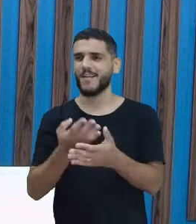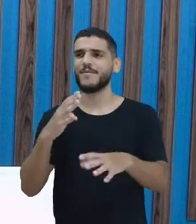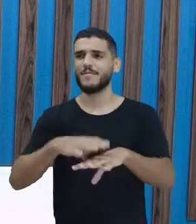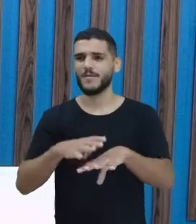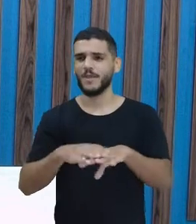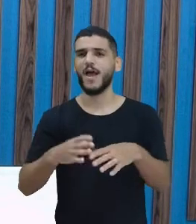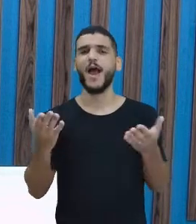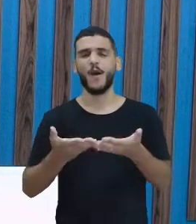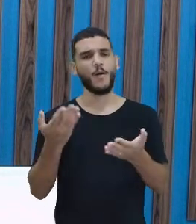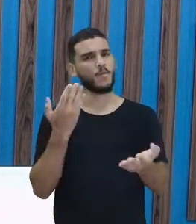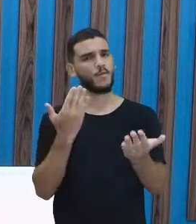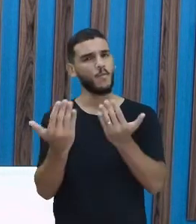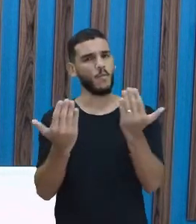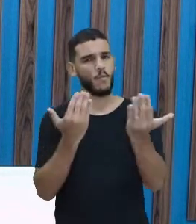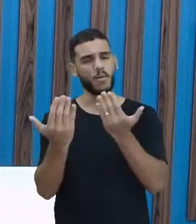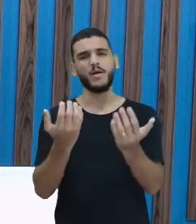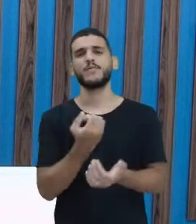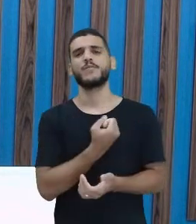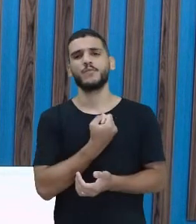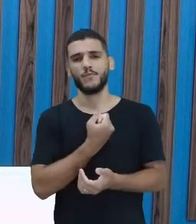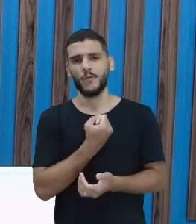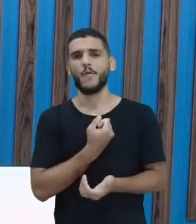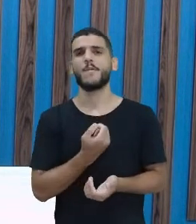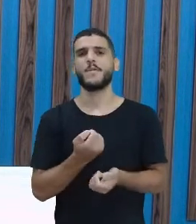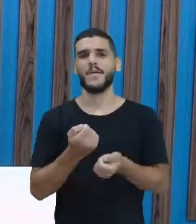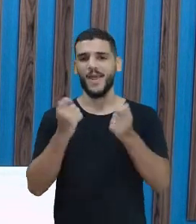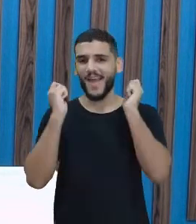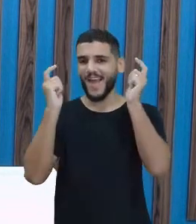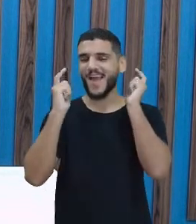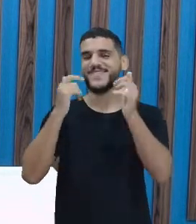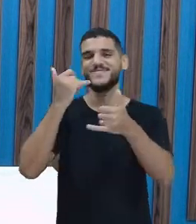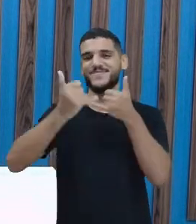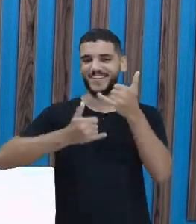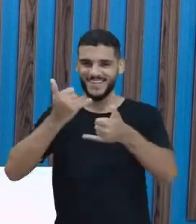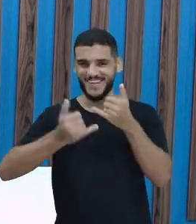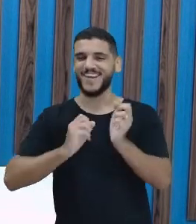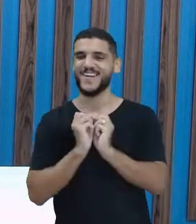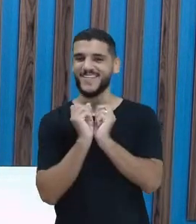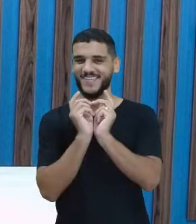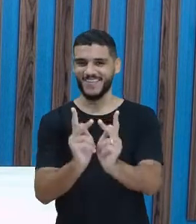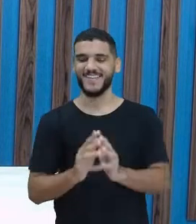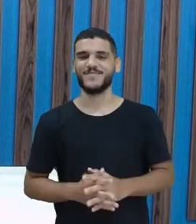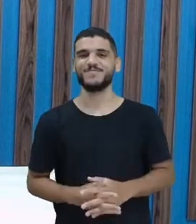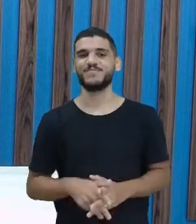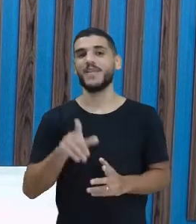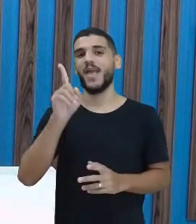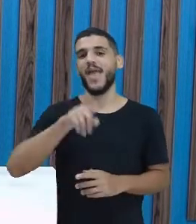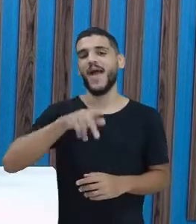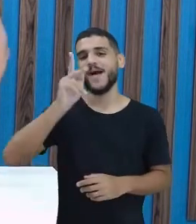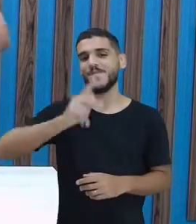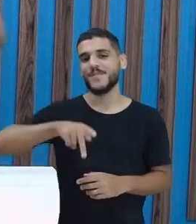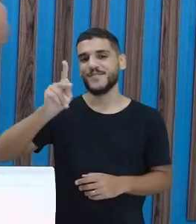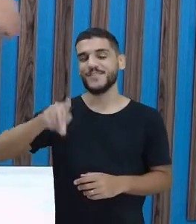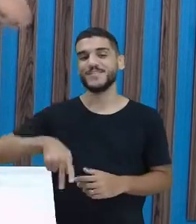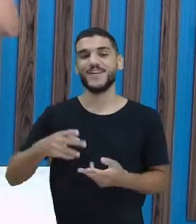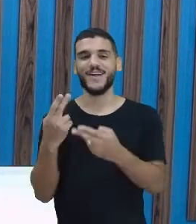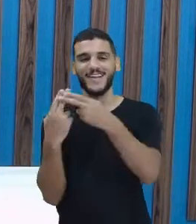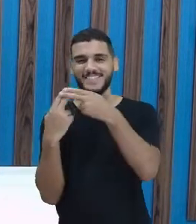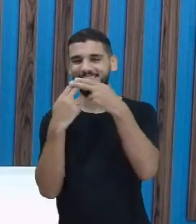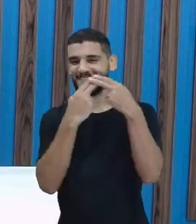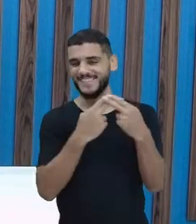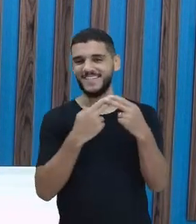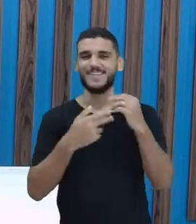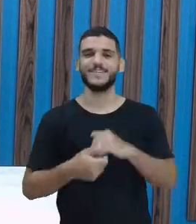a gente vai comparar números de uma maneira bem divertida, brincando, tá certo? É a professora Iris. Vamos dar um